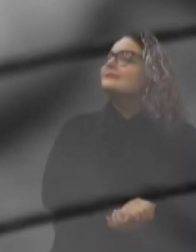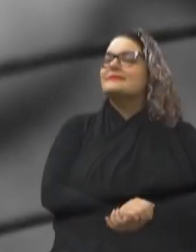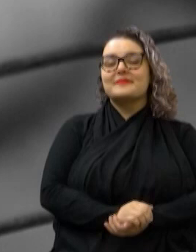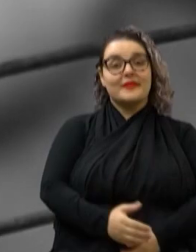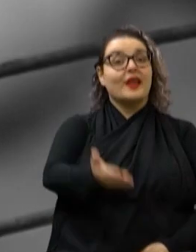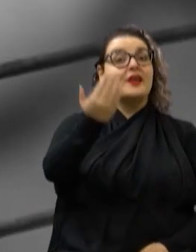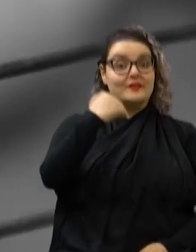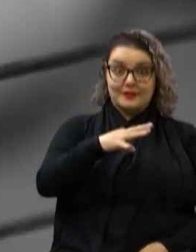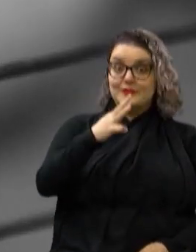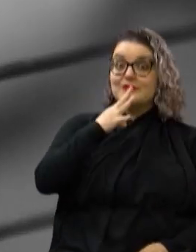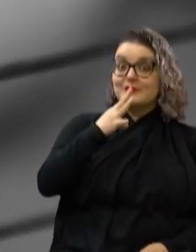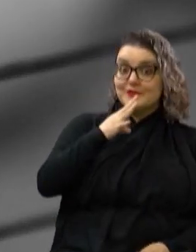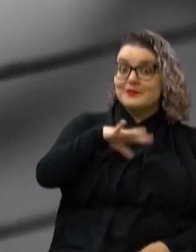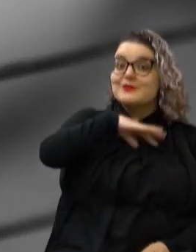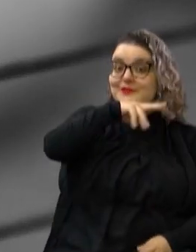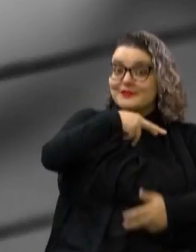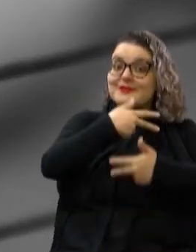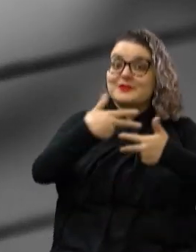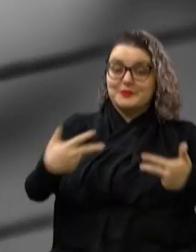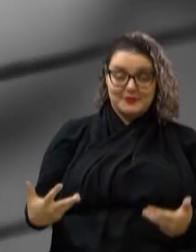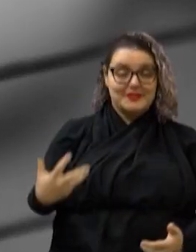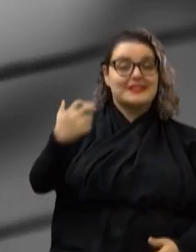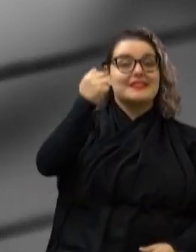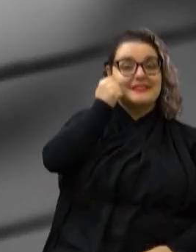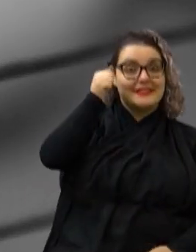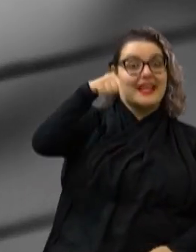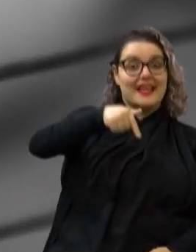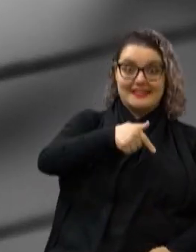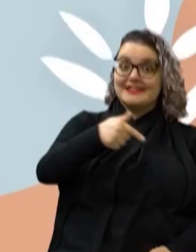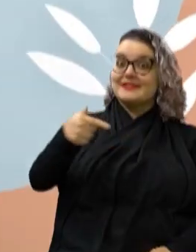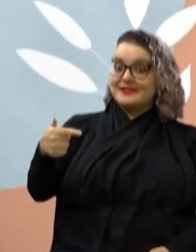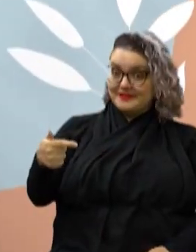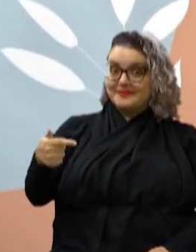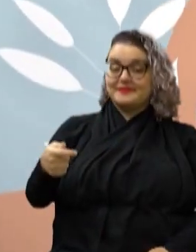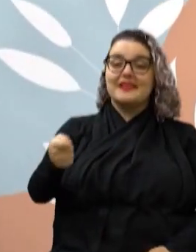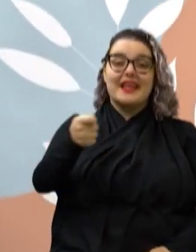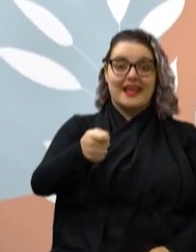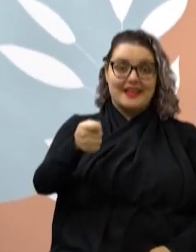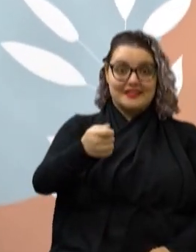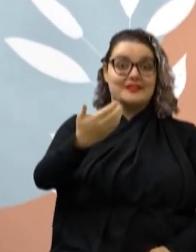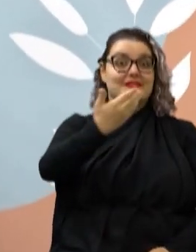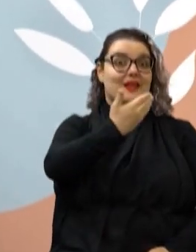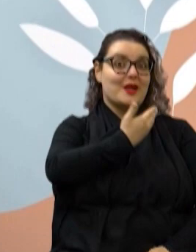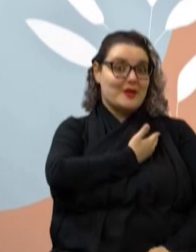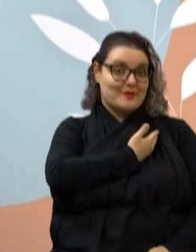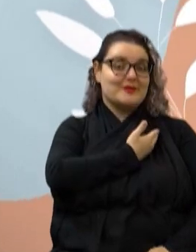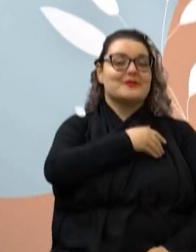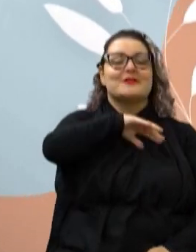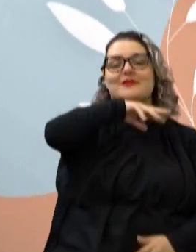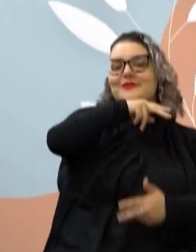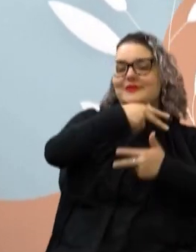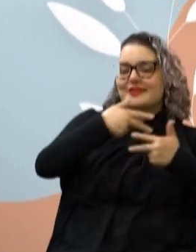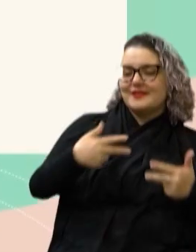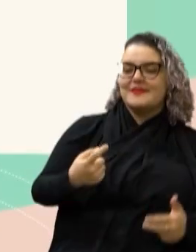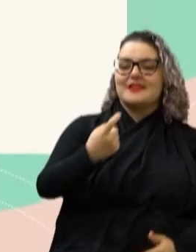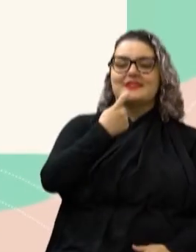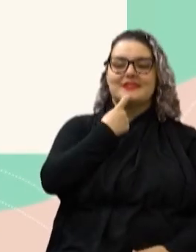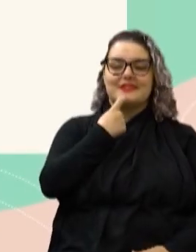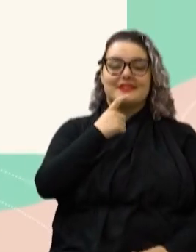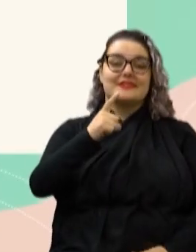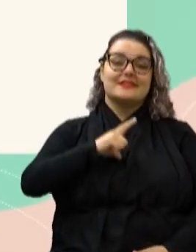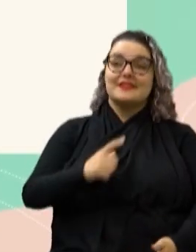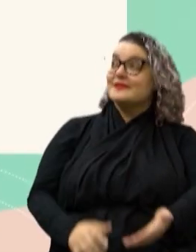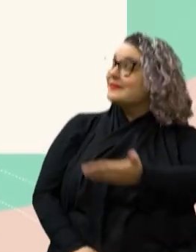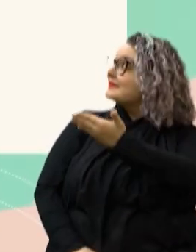Vamos conhecer os bichinhos que estão para adoção nesta semana A associação Amigos dos Animais de Campinas